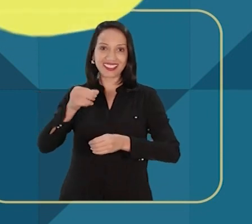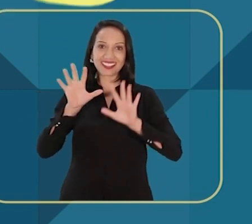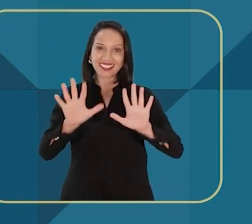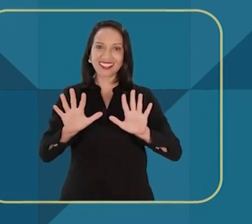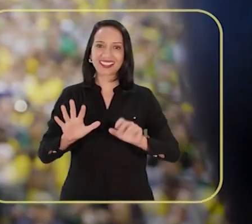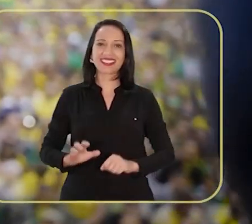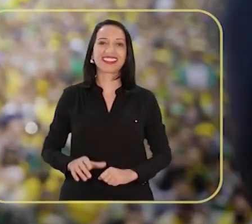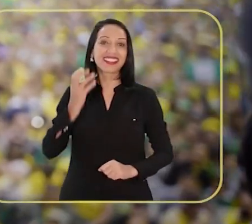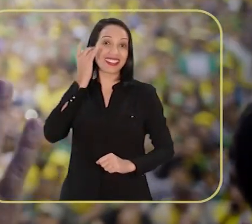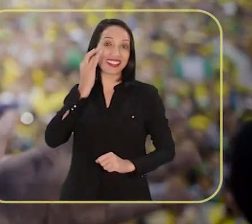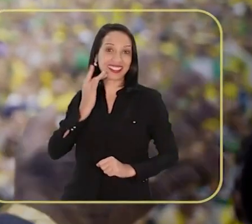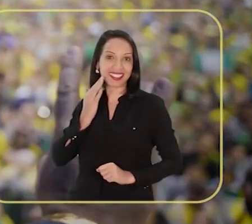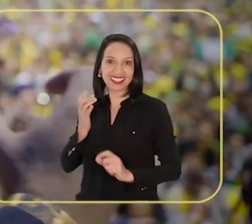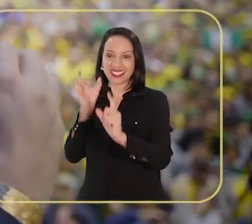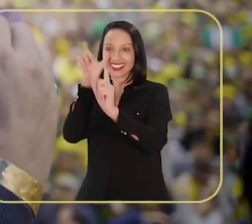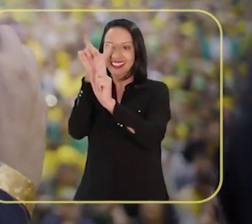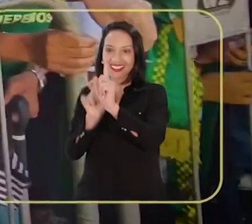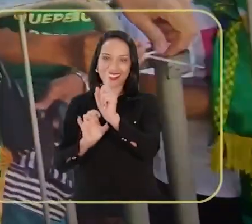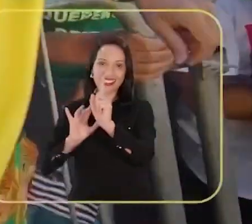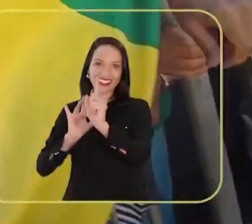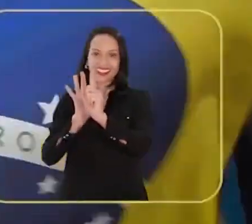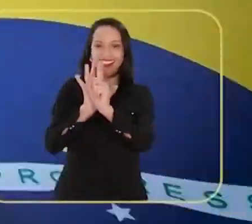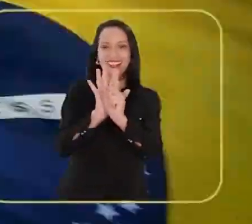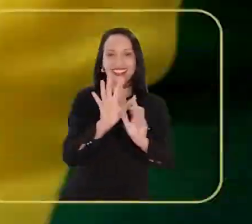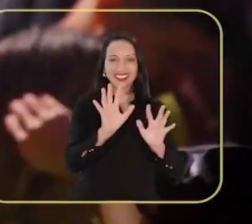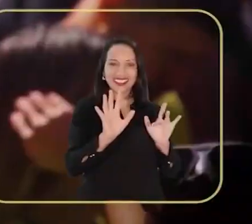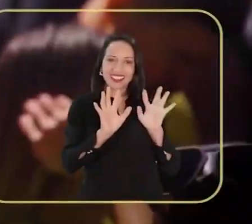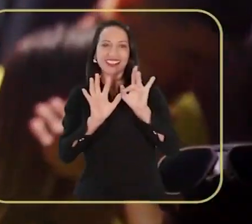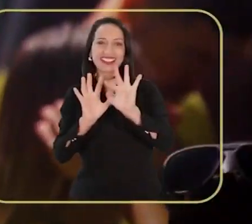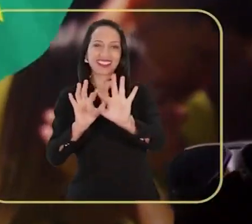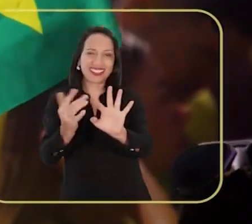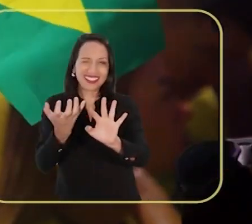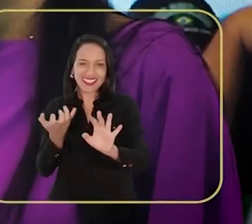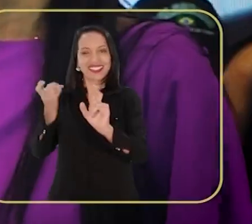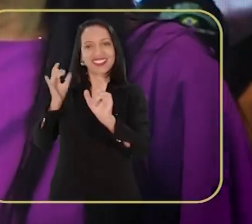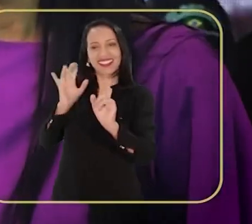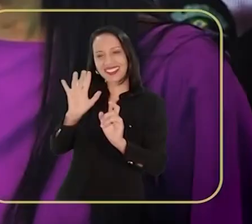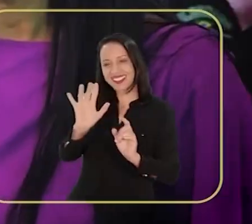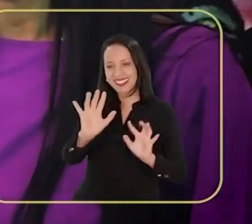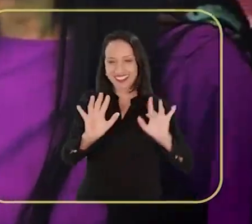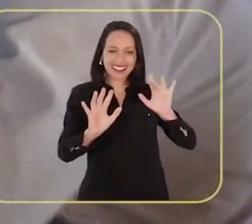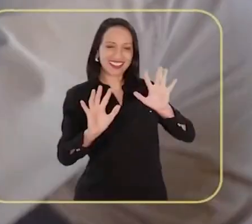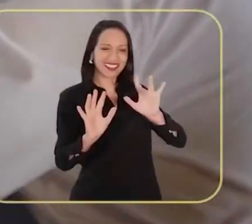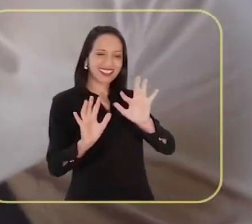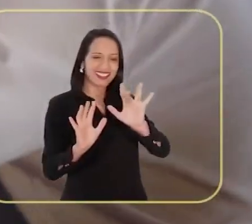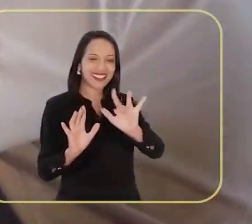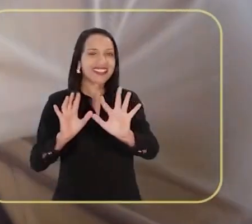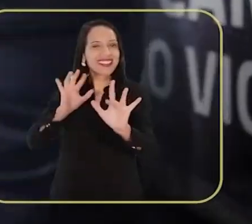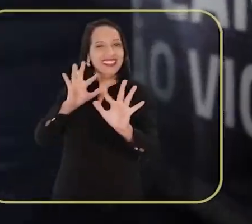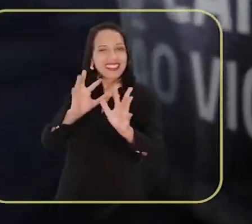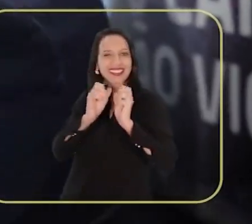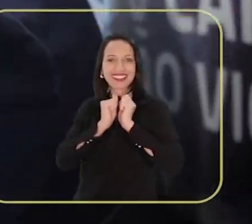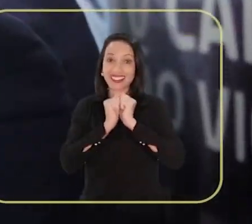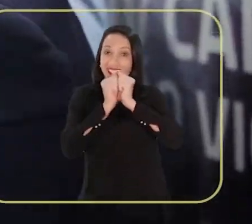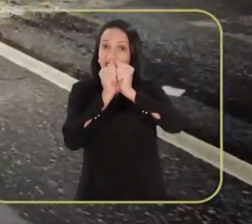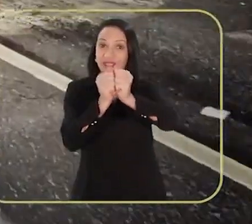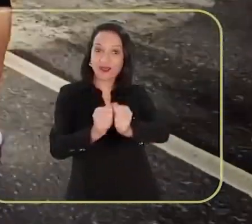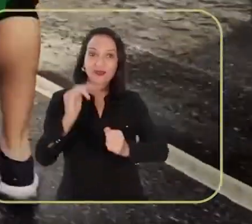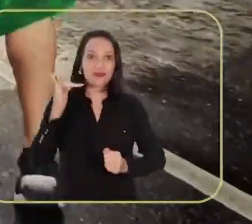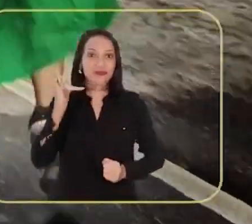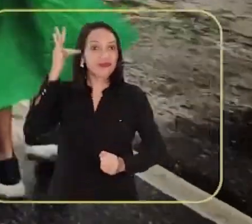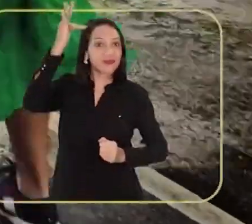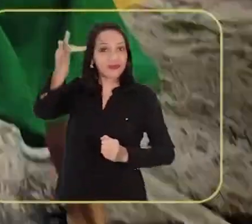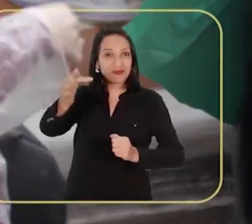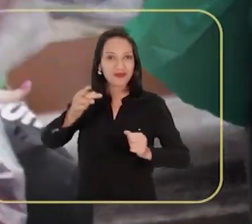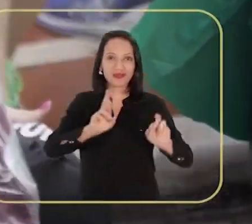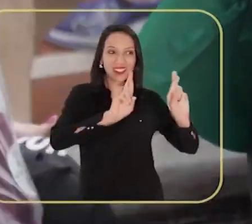De 10, Tarsísio me leva, me leva que eu te quero, me leva, me leva